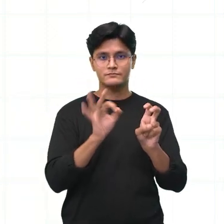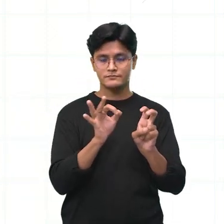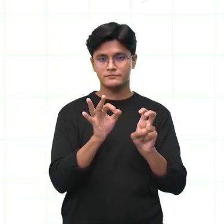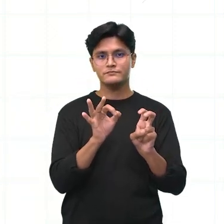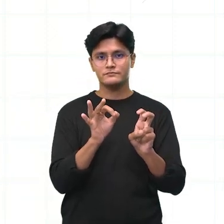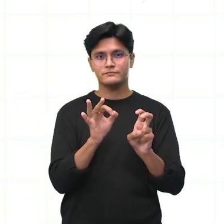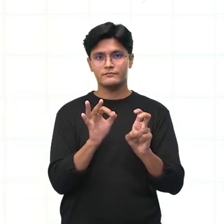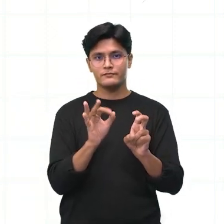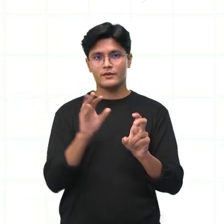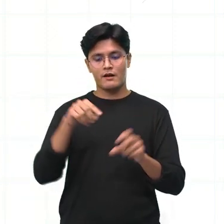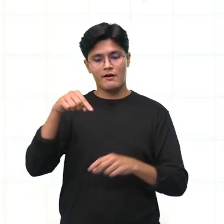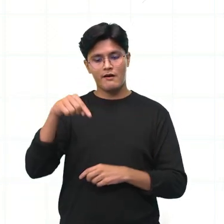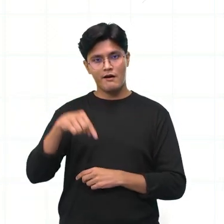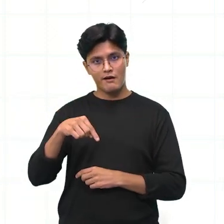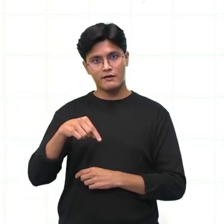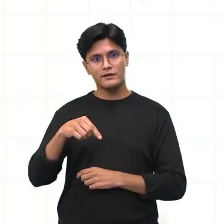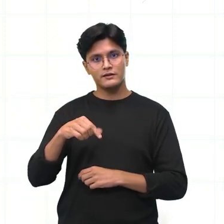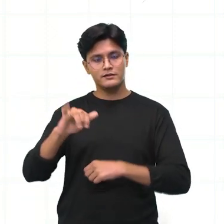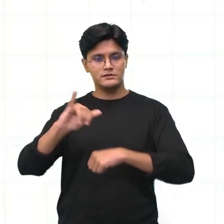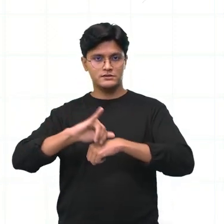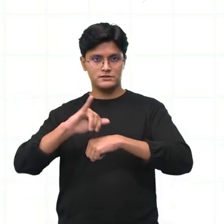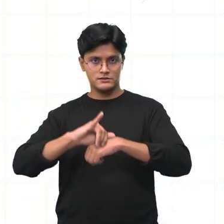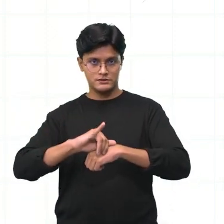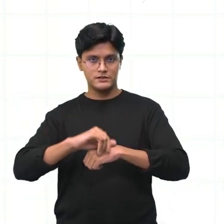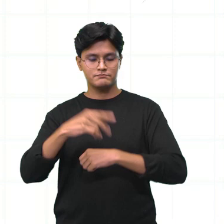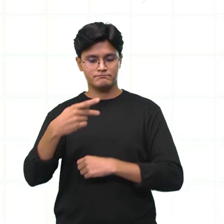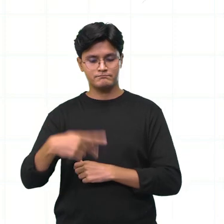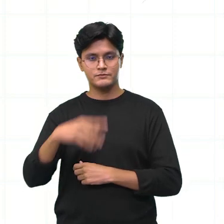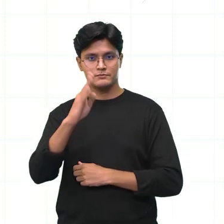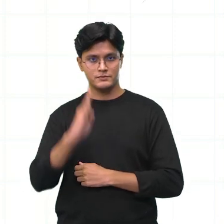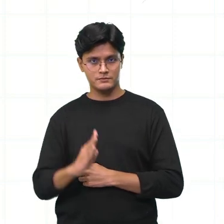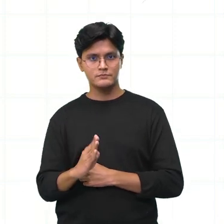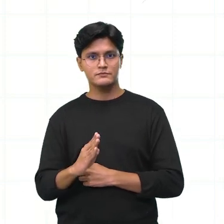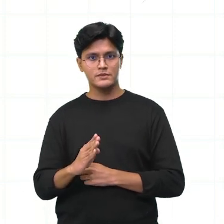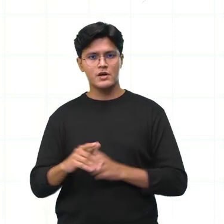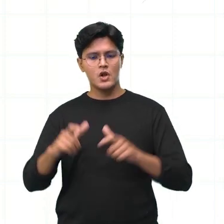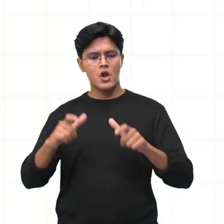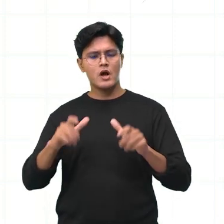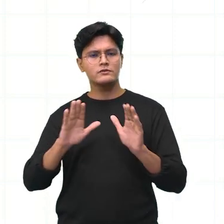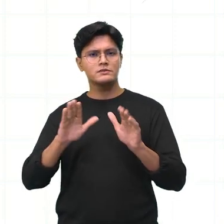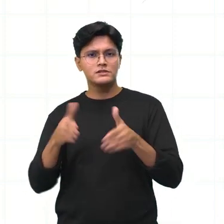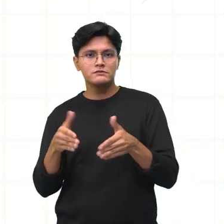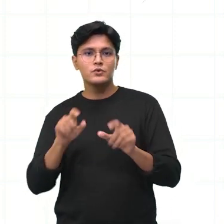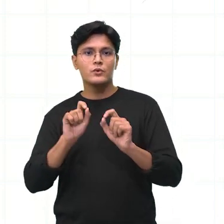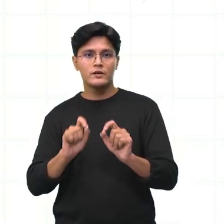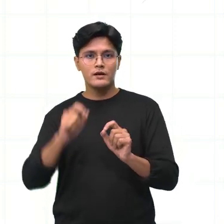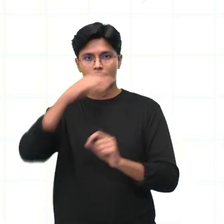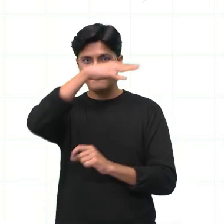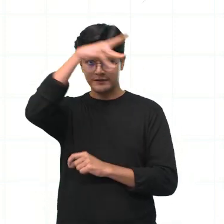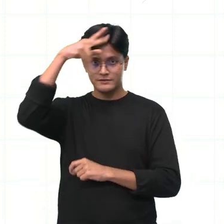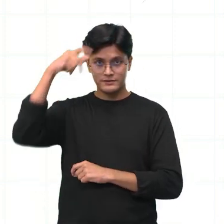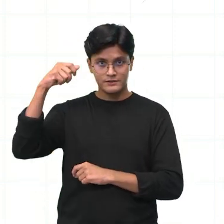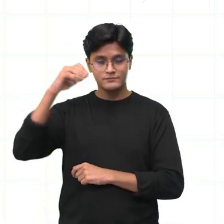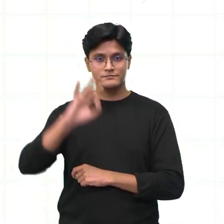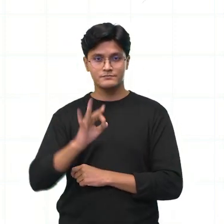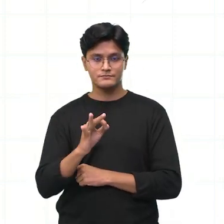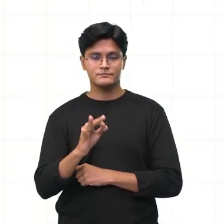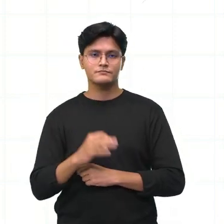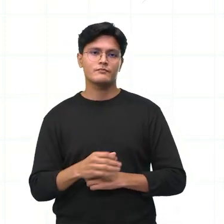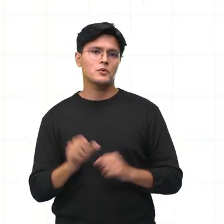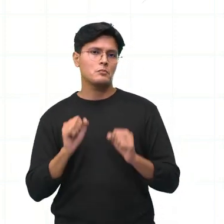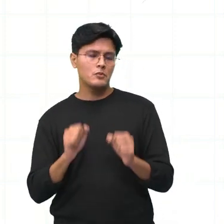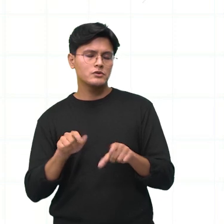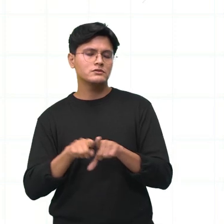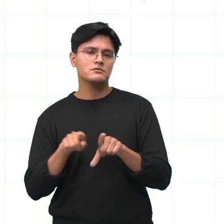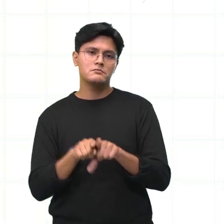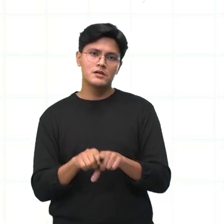dentro das cidades brasileiras, nós estamos falando da cidade de Manaus, certo? Eu poderia falar da cidade